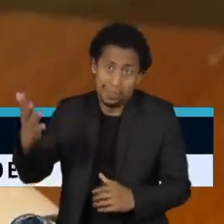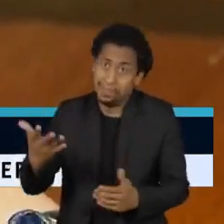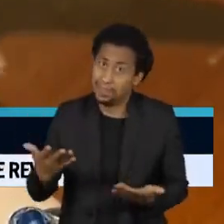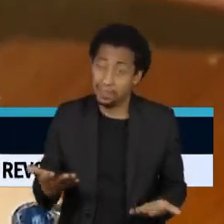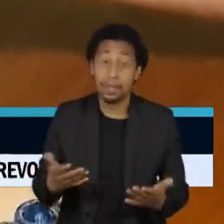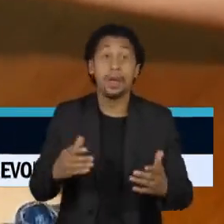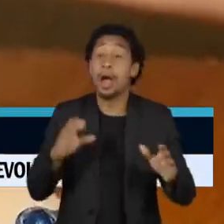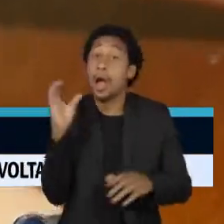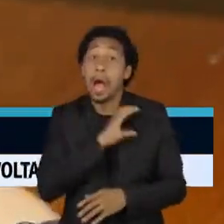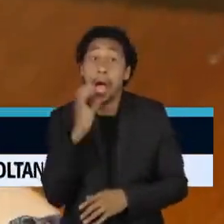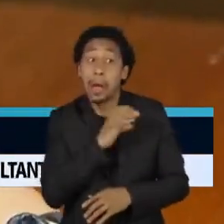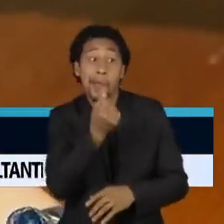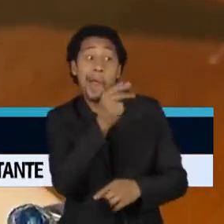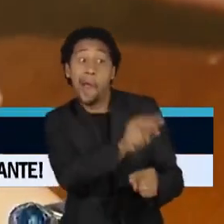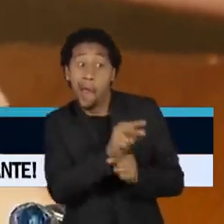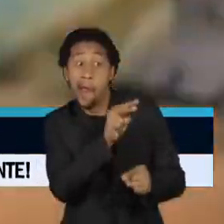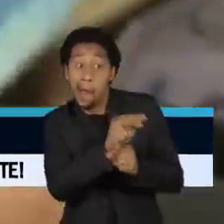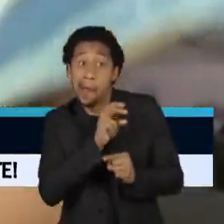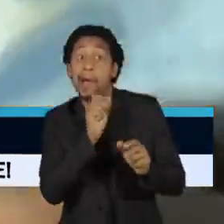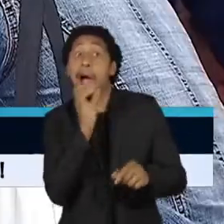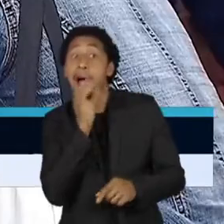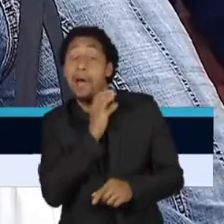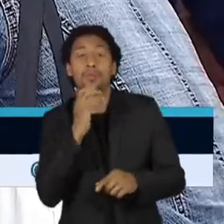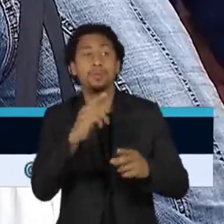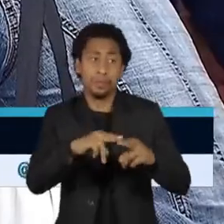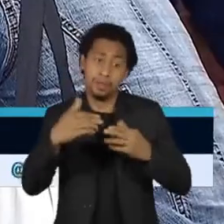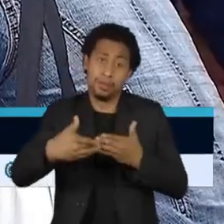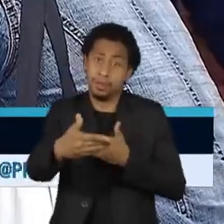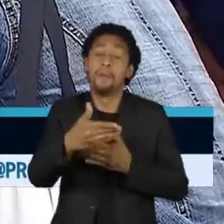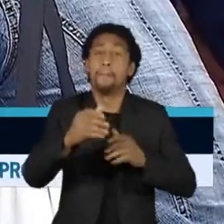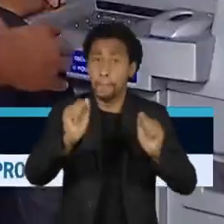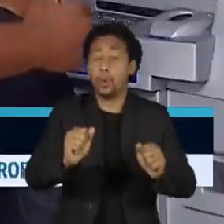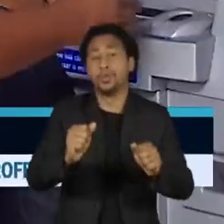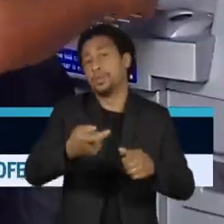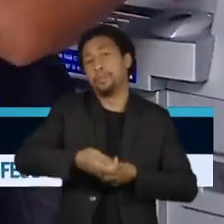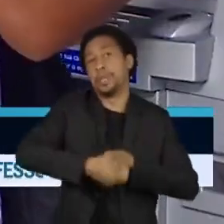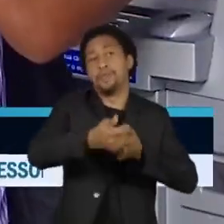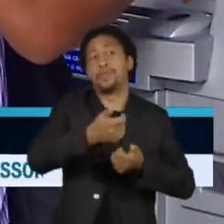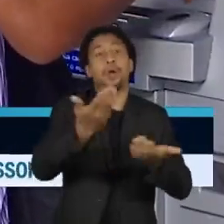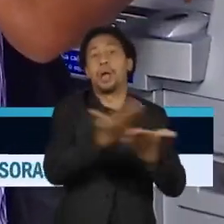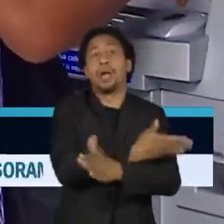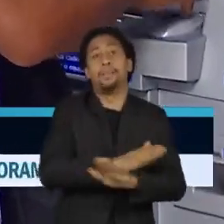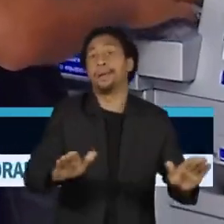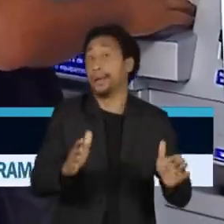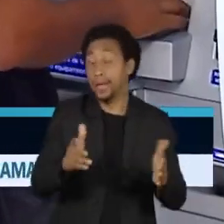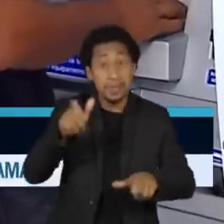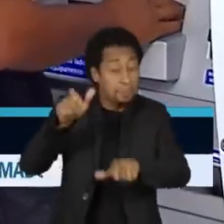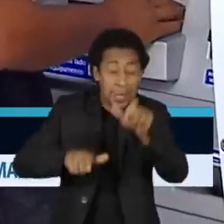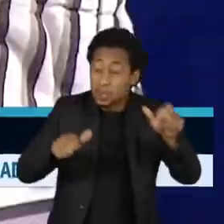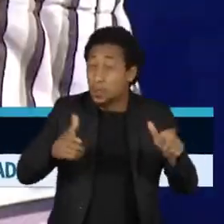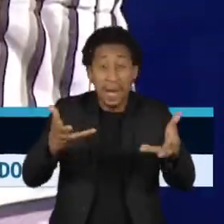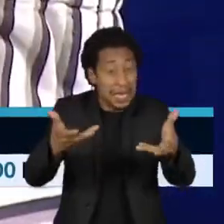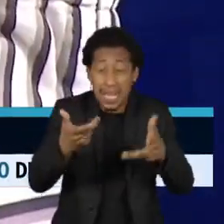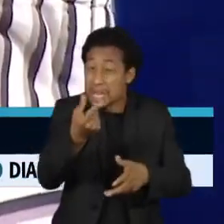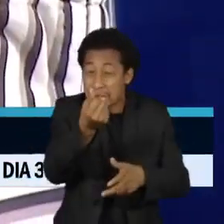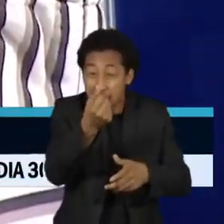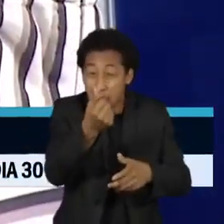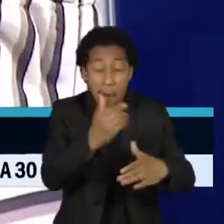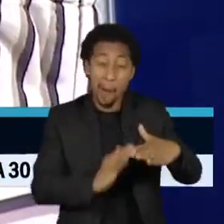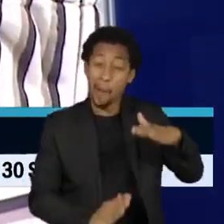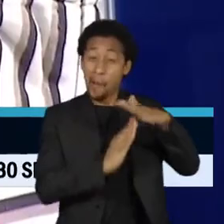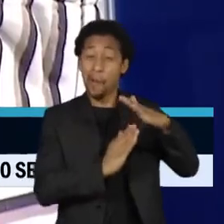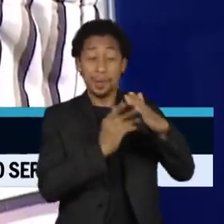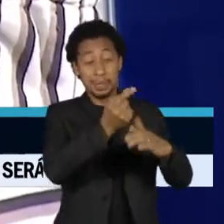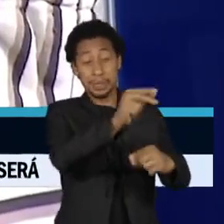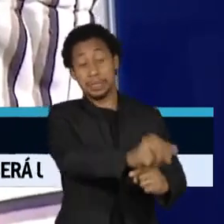pode acabar. Então as pessoas estão pegando o máximo que é permitido ali. Aquele cliente, novo cliente de banco